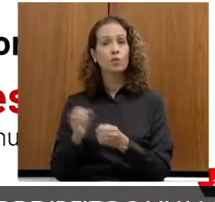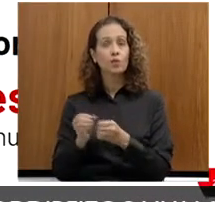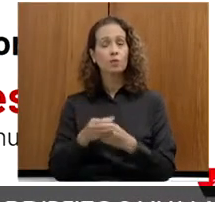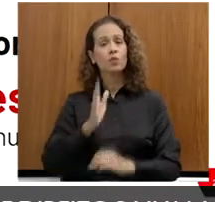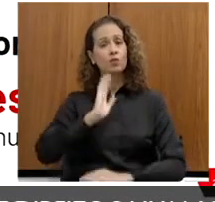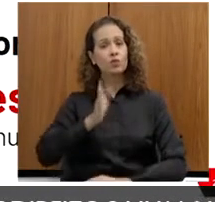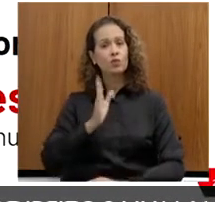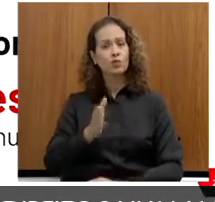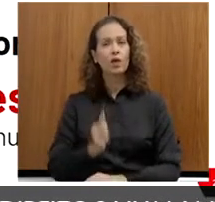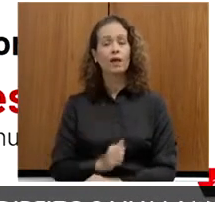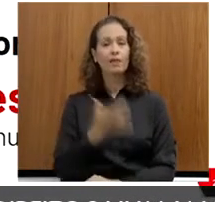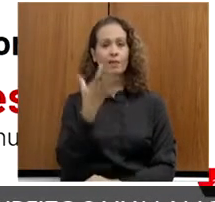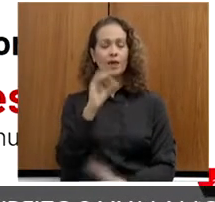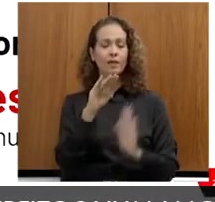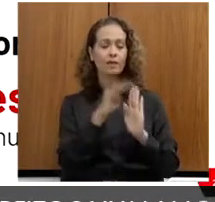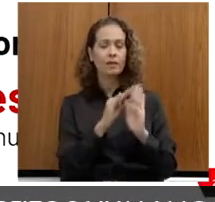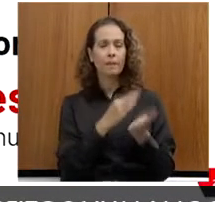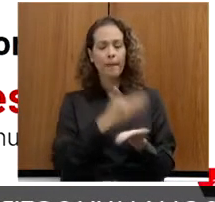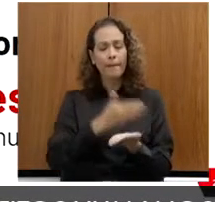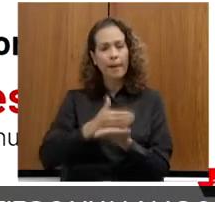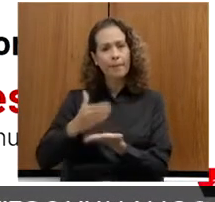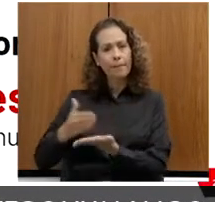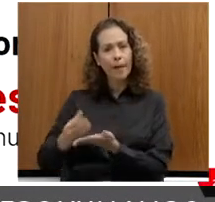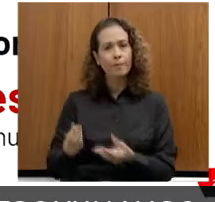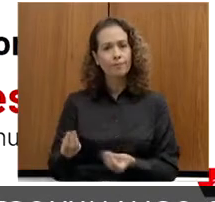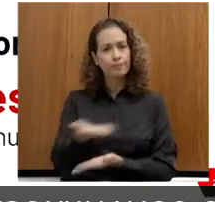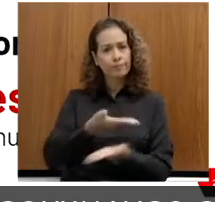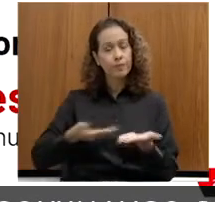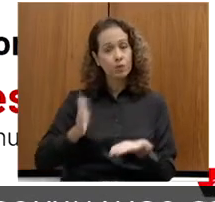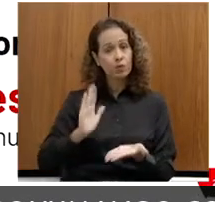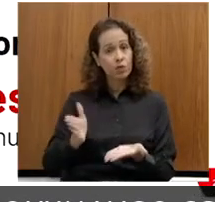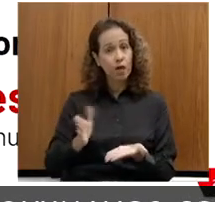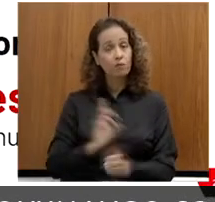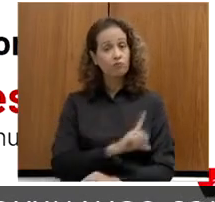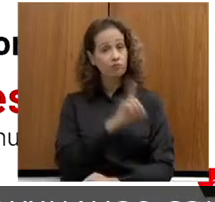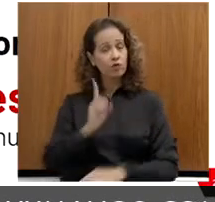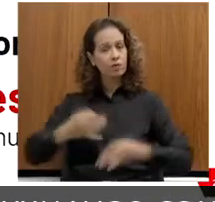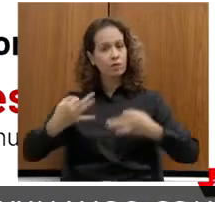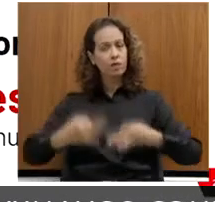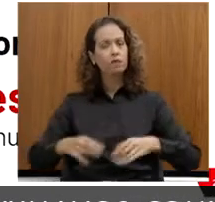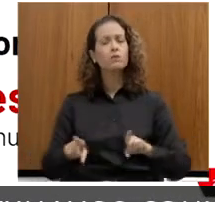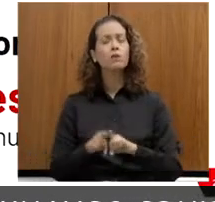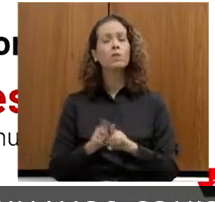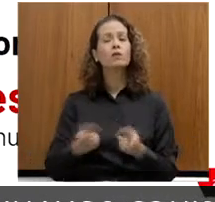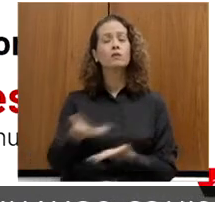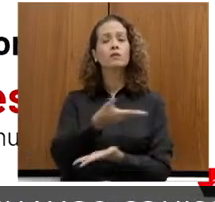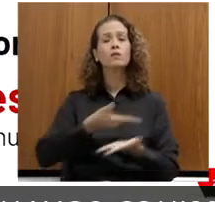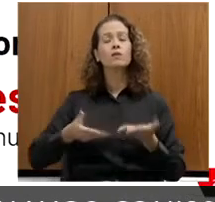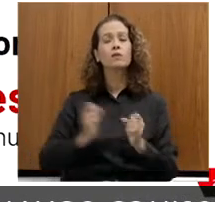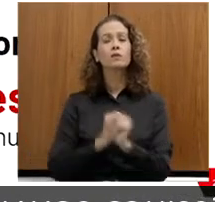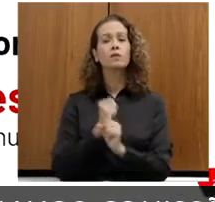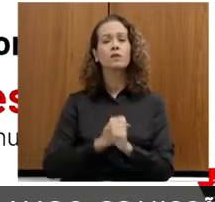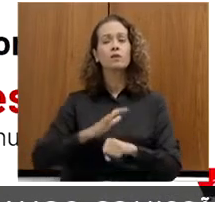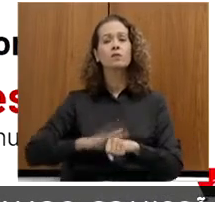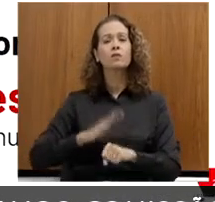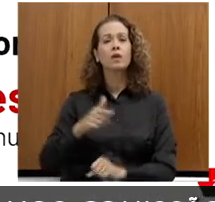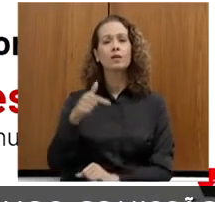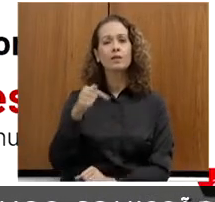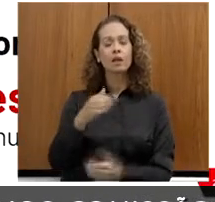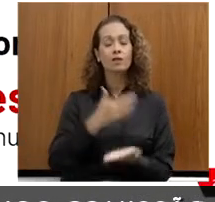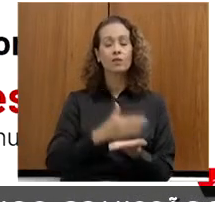ano, então nós estamos em dia, de acordo com a nossa data, e transferimos ainda este ano também mais sete parcelas